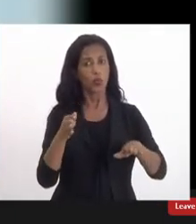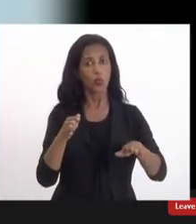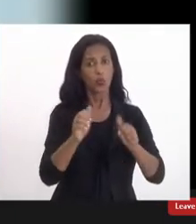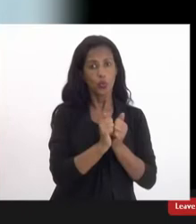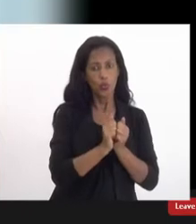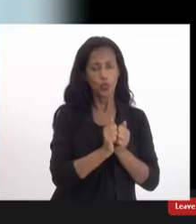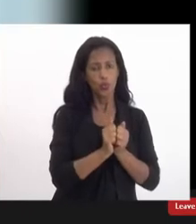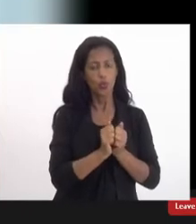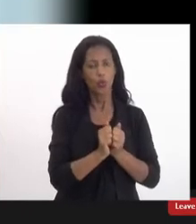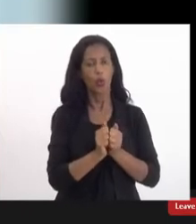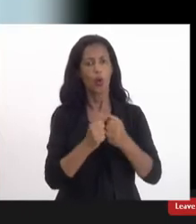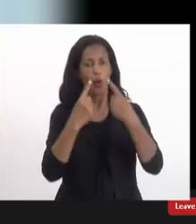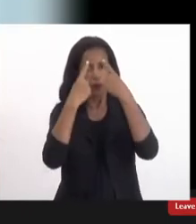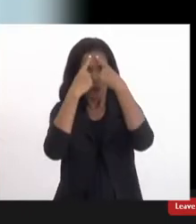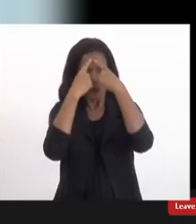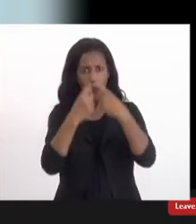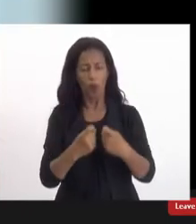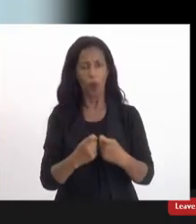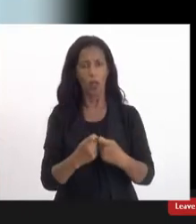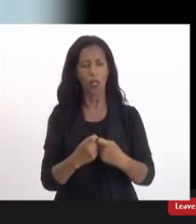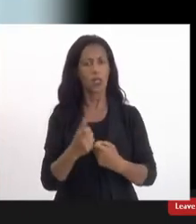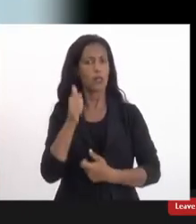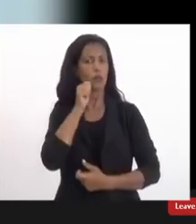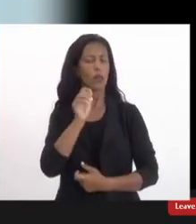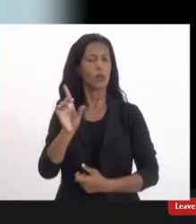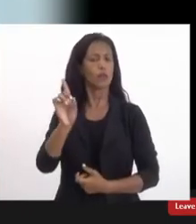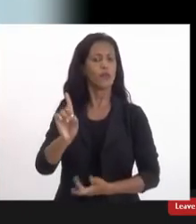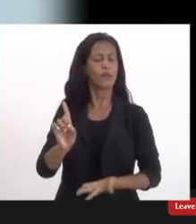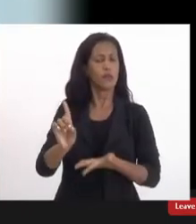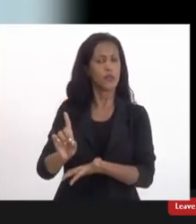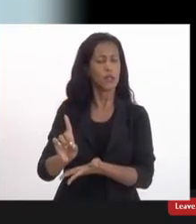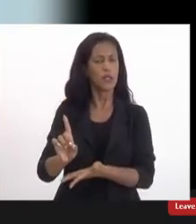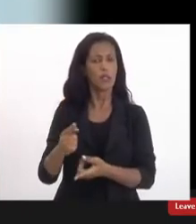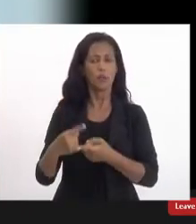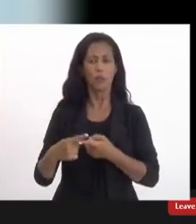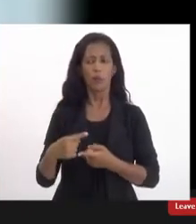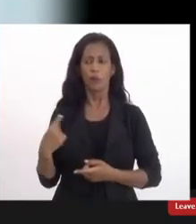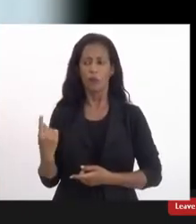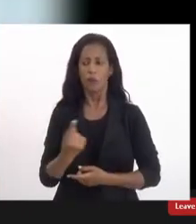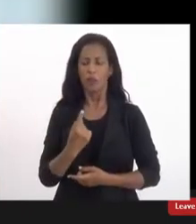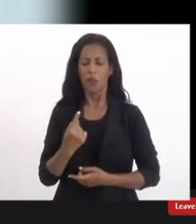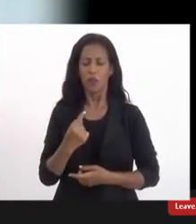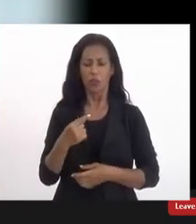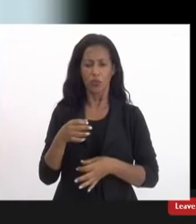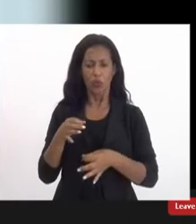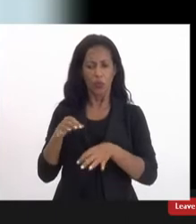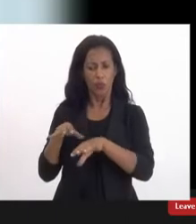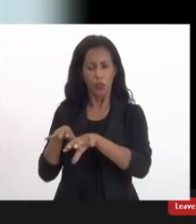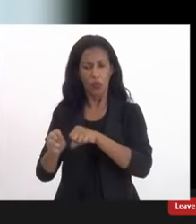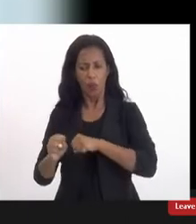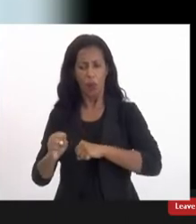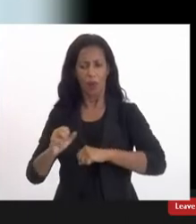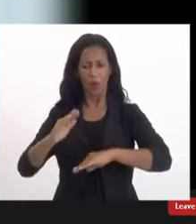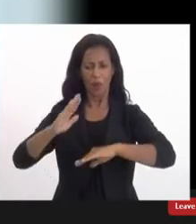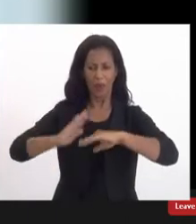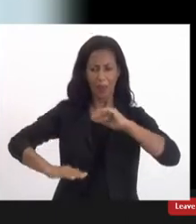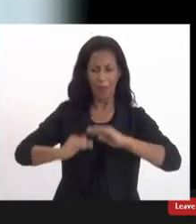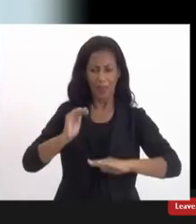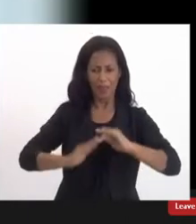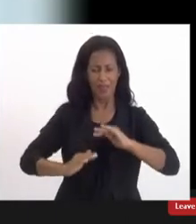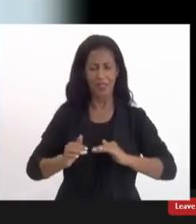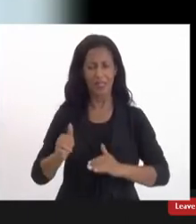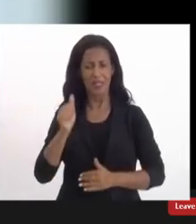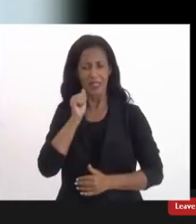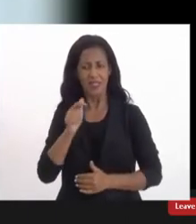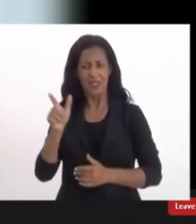violência a mulher com deficiência porque que a gente não forma não capacita essas mulheres que